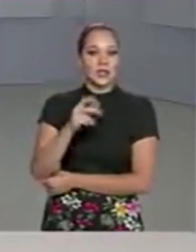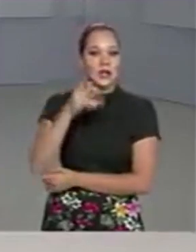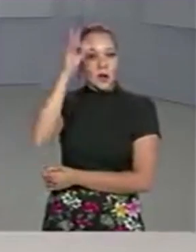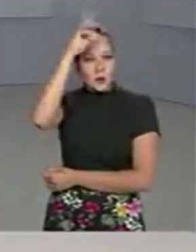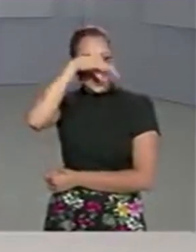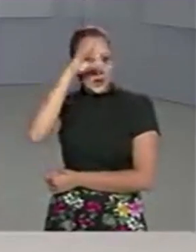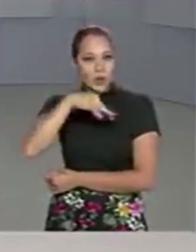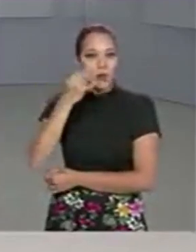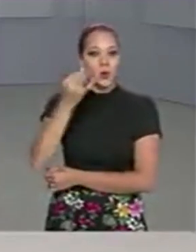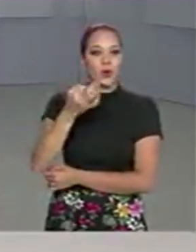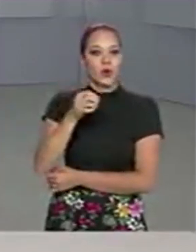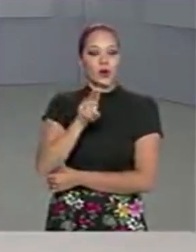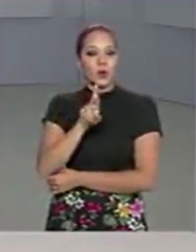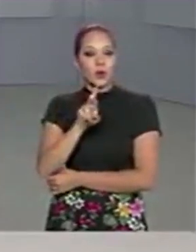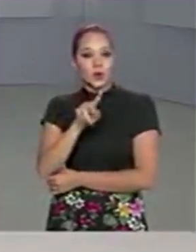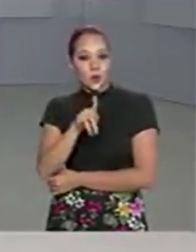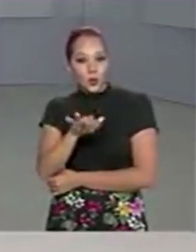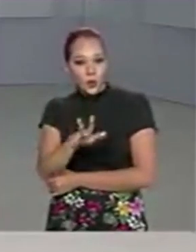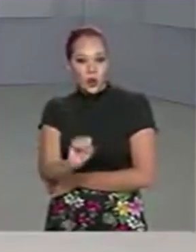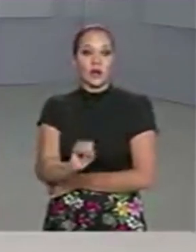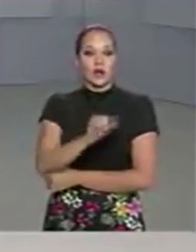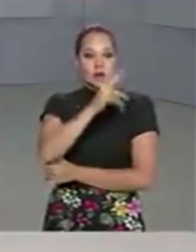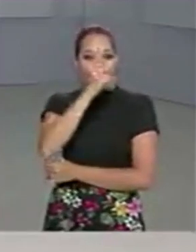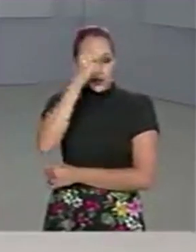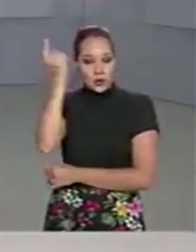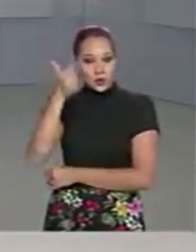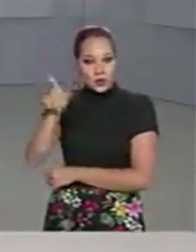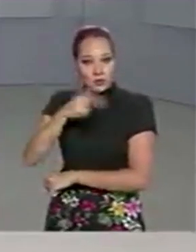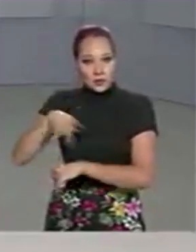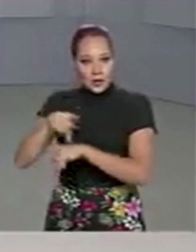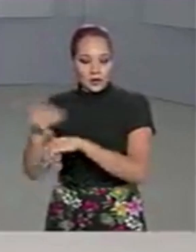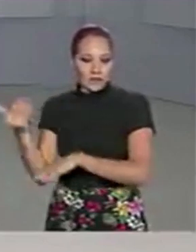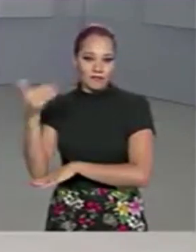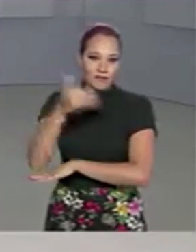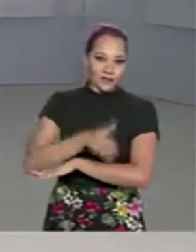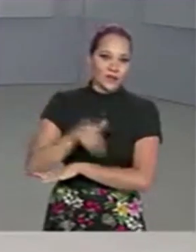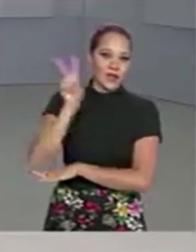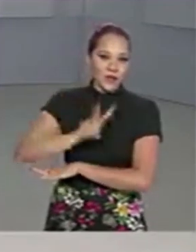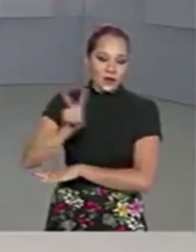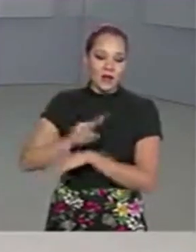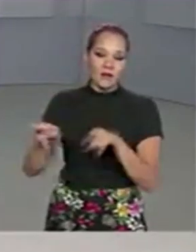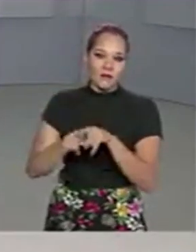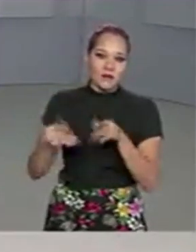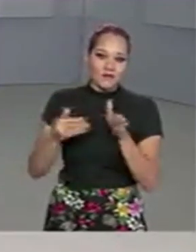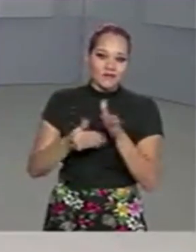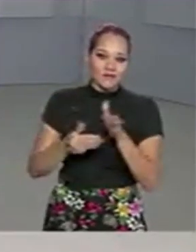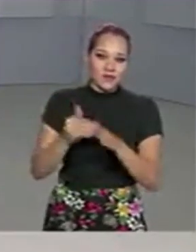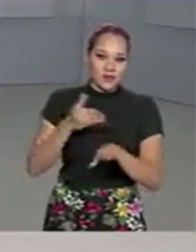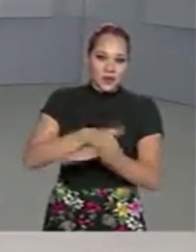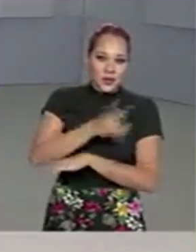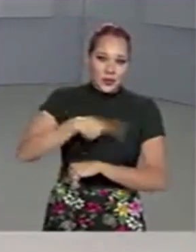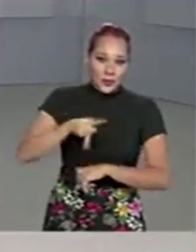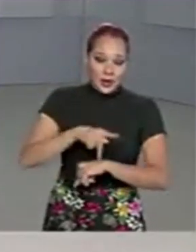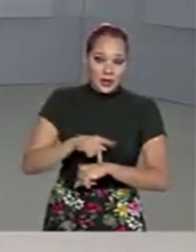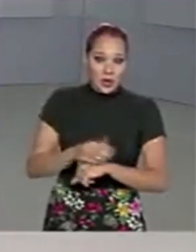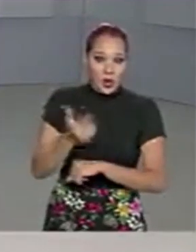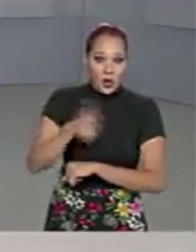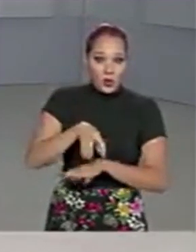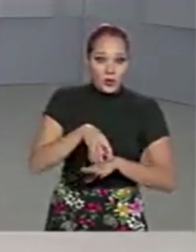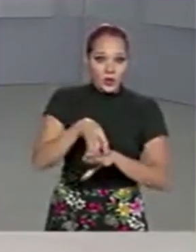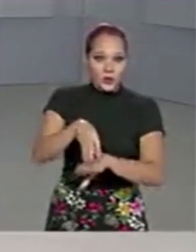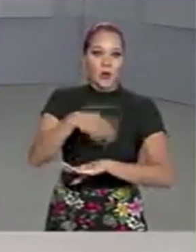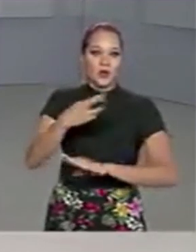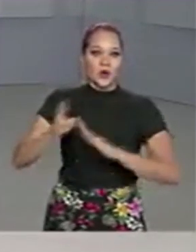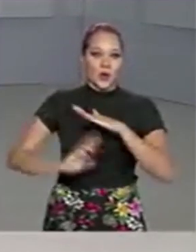Peru, Suriname e Uruguai. Estrangeiros provenientes da Venezuela também estão impedidos de entrar no país. O transporte